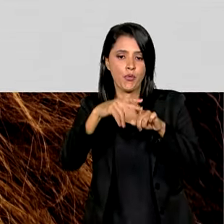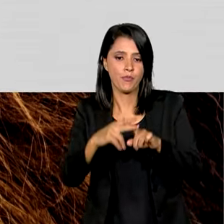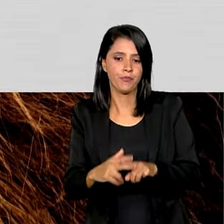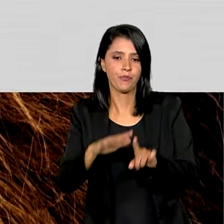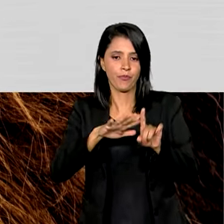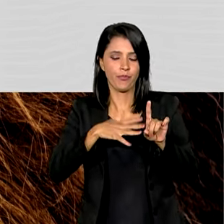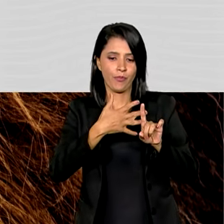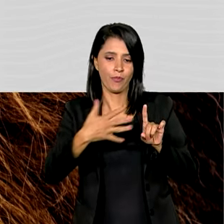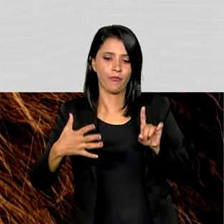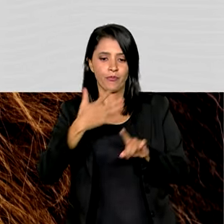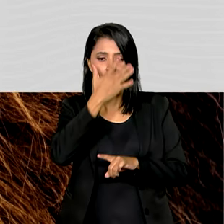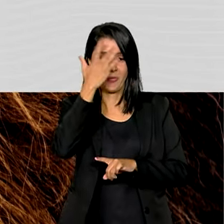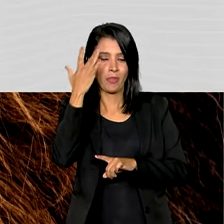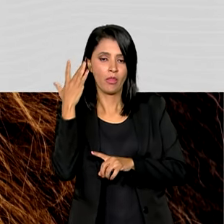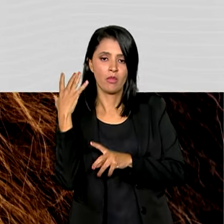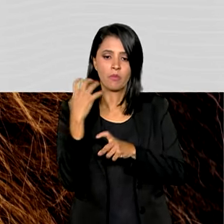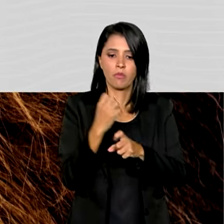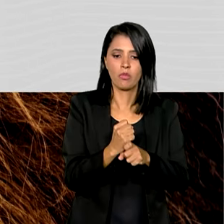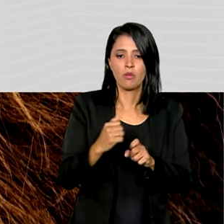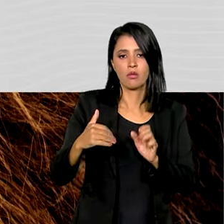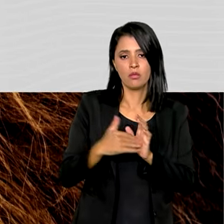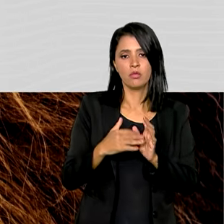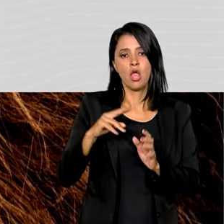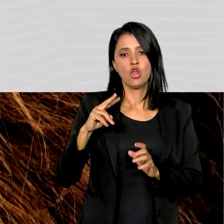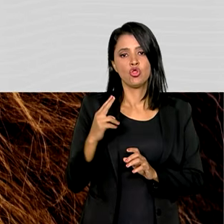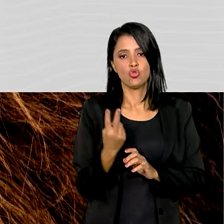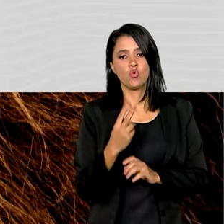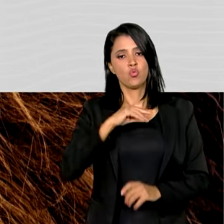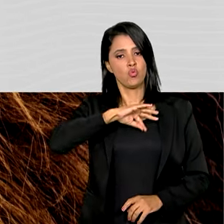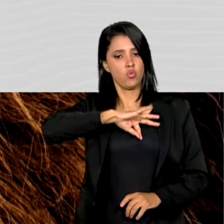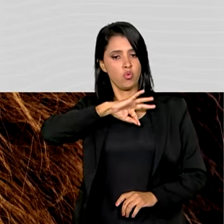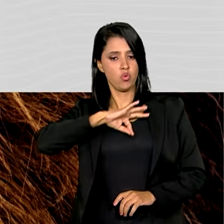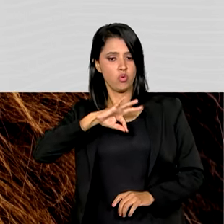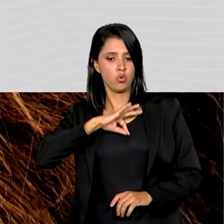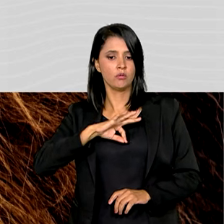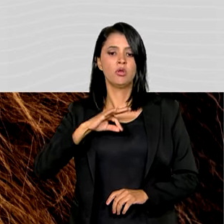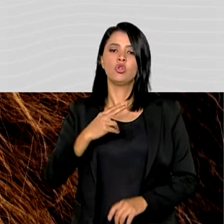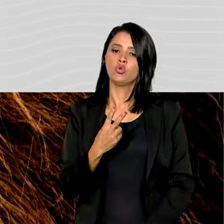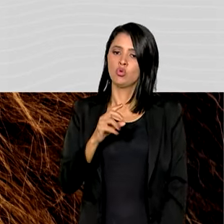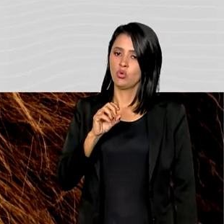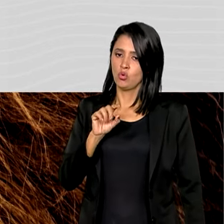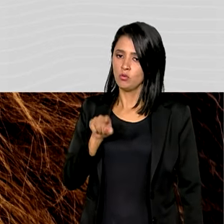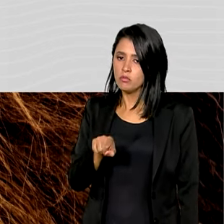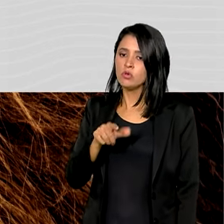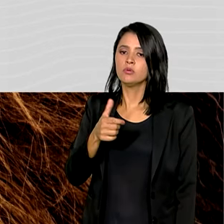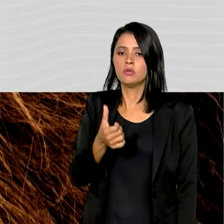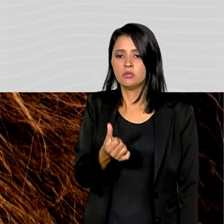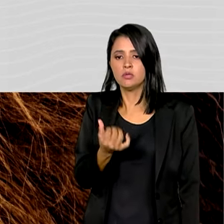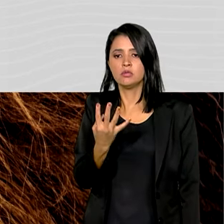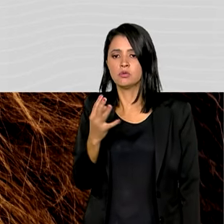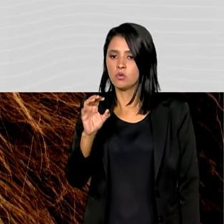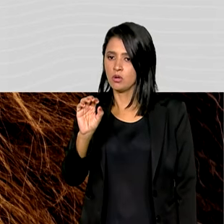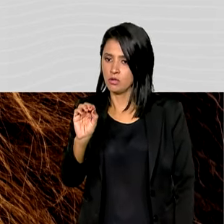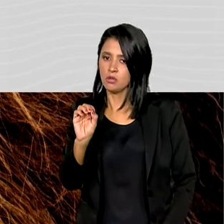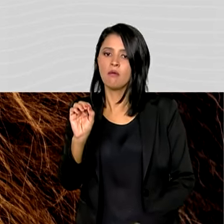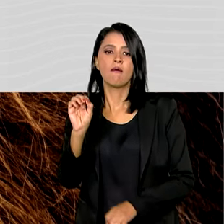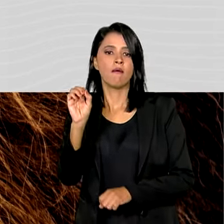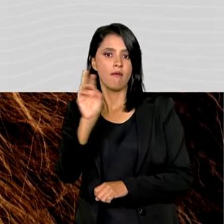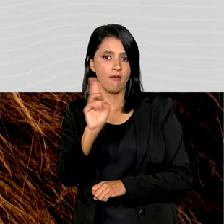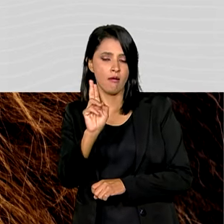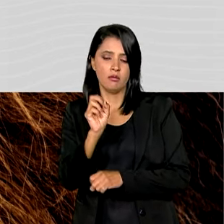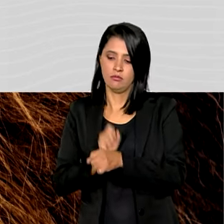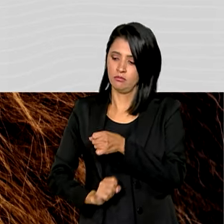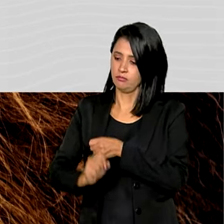tabela, quem recebeu até dois salários mínimos, R$ 2.640,00 no ano passado,